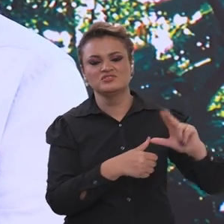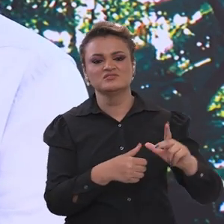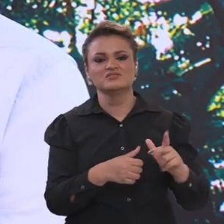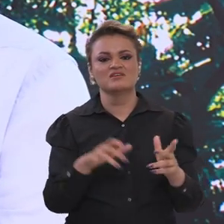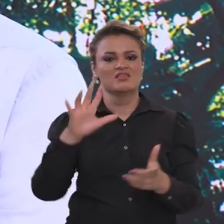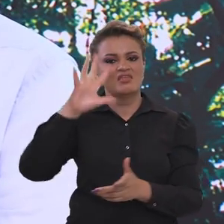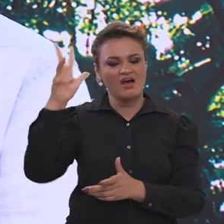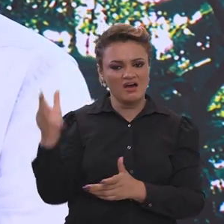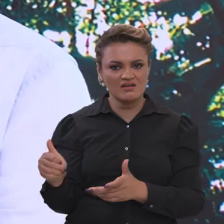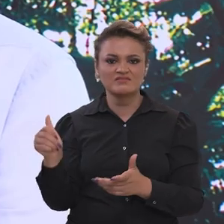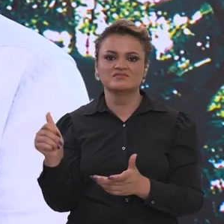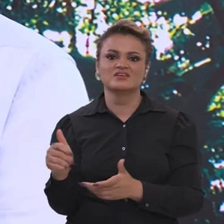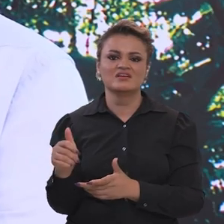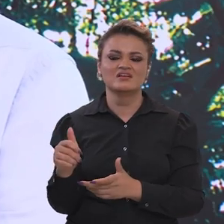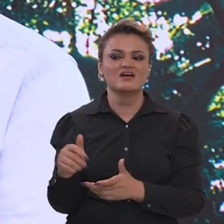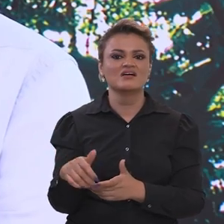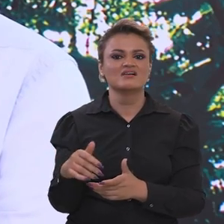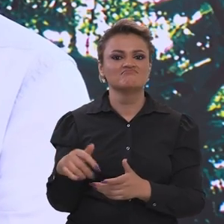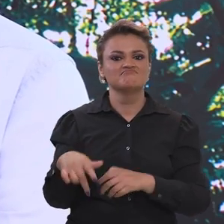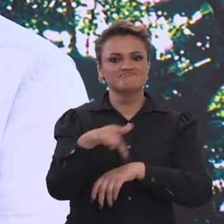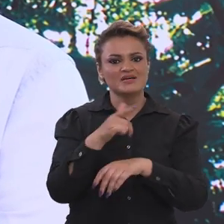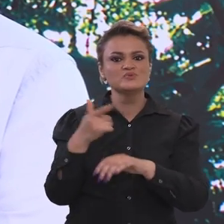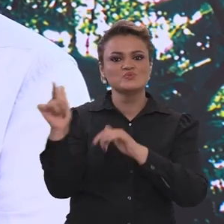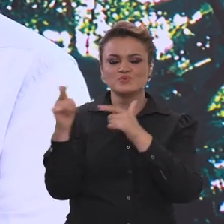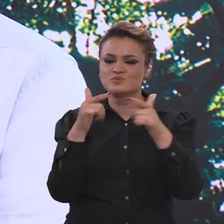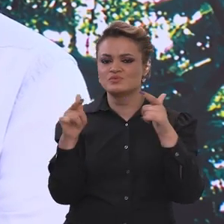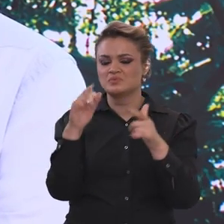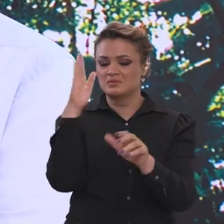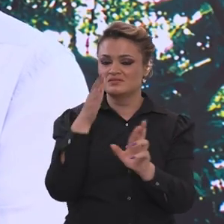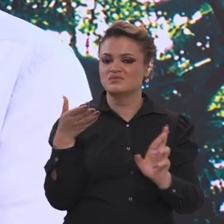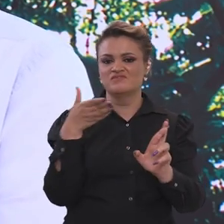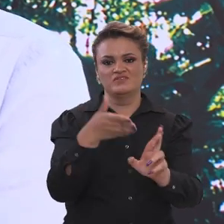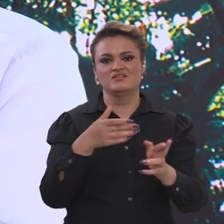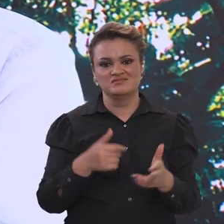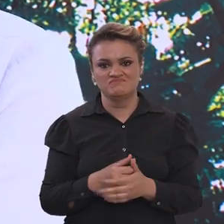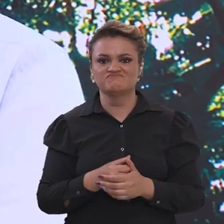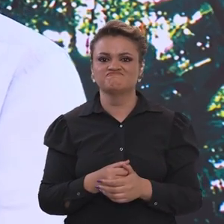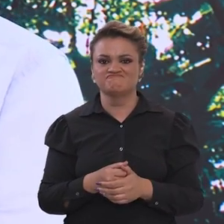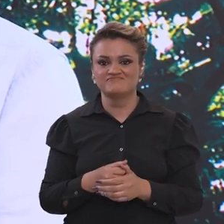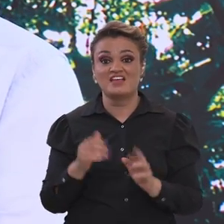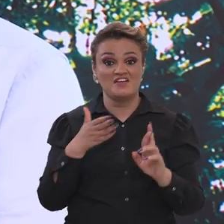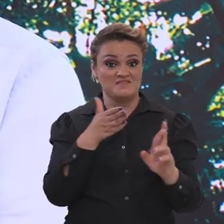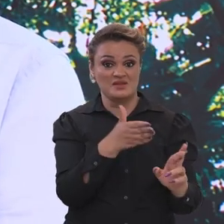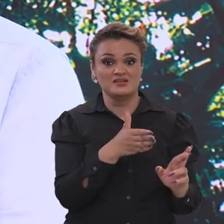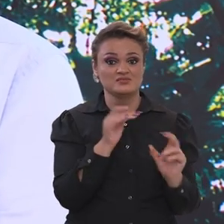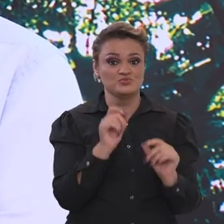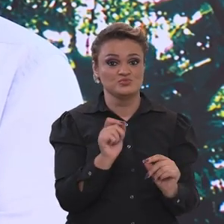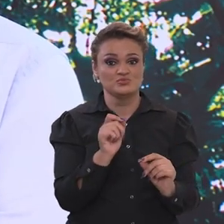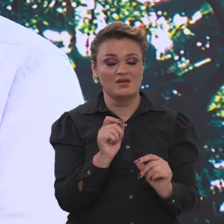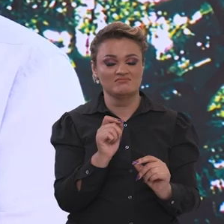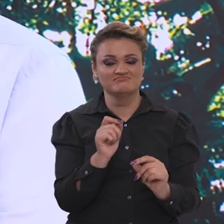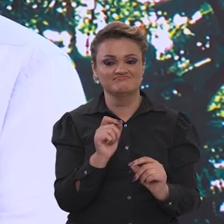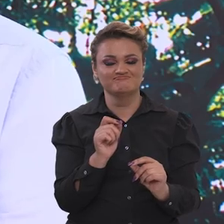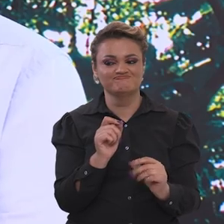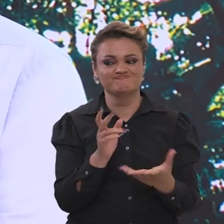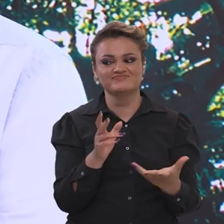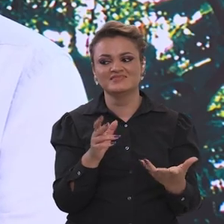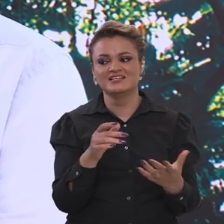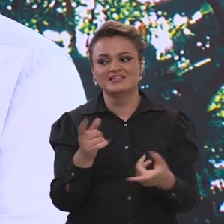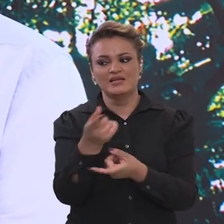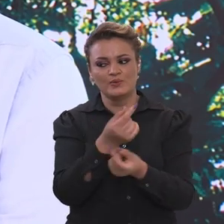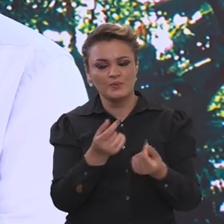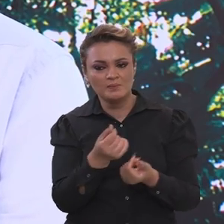América Latina, na África, em países que o Brasil é referência, referência